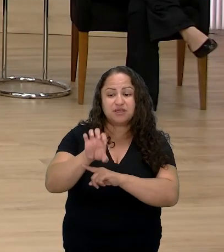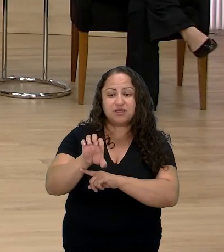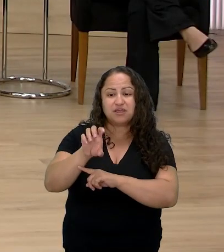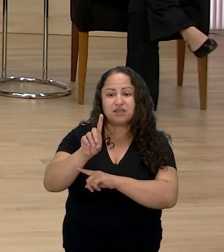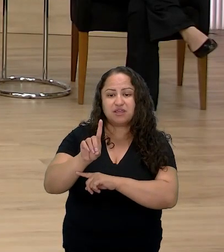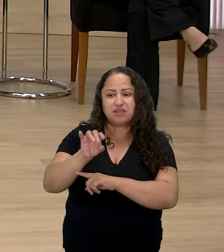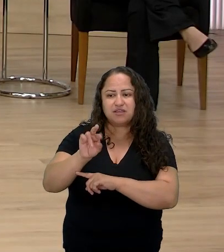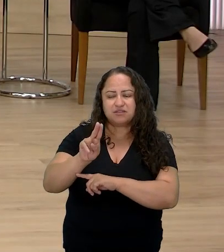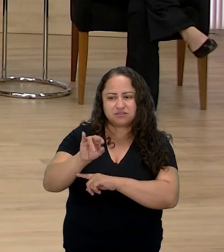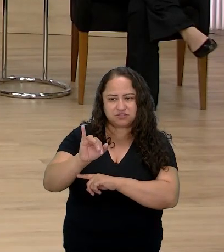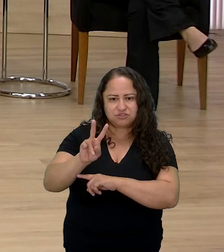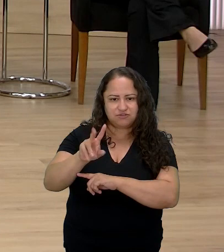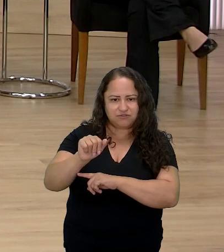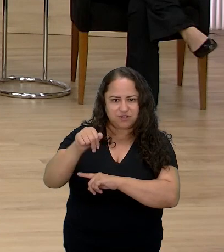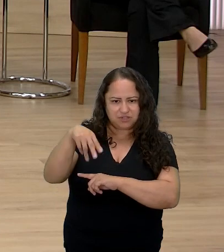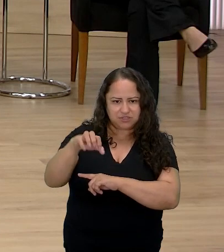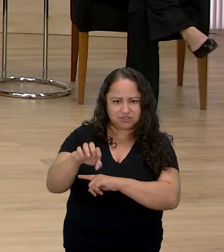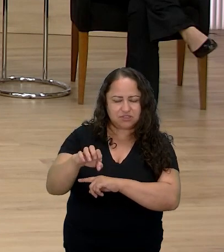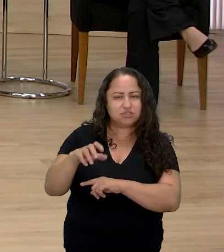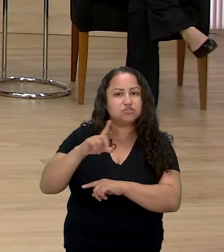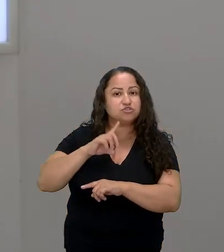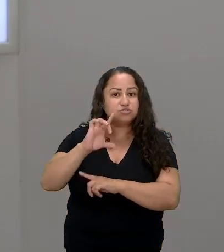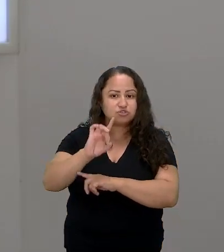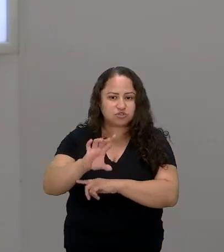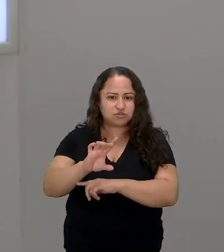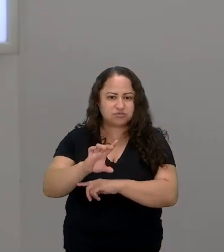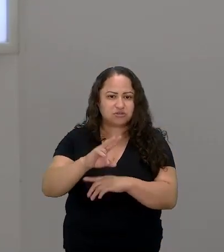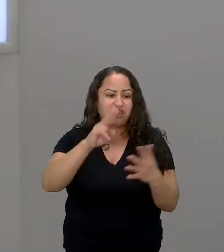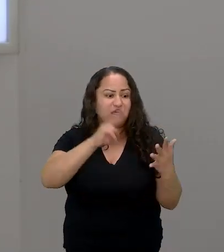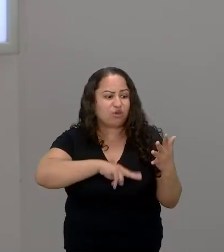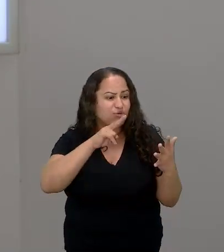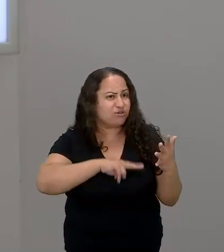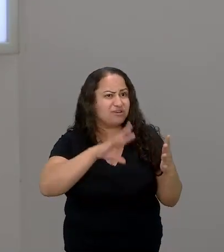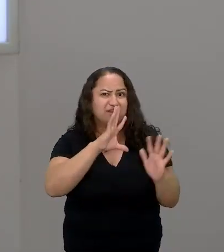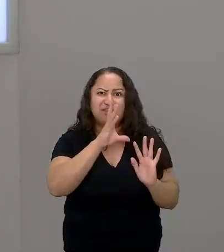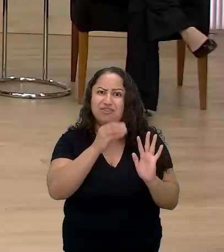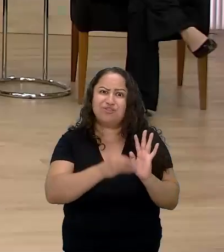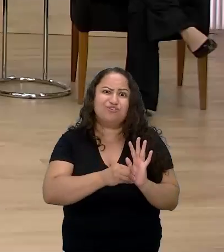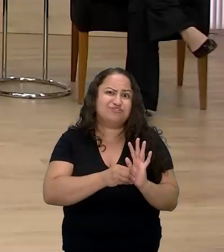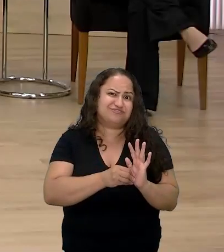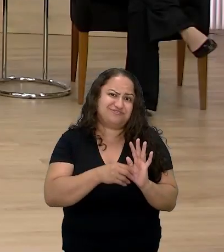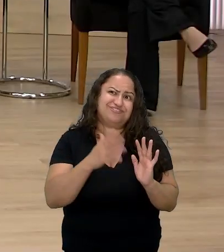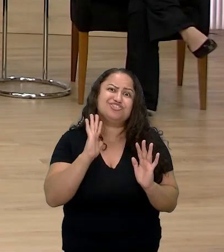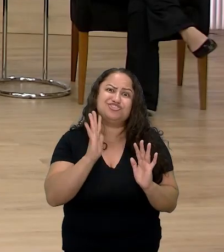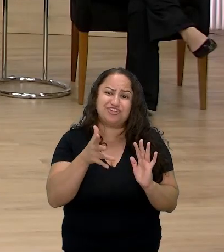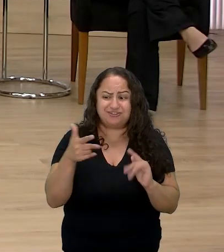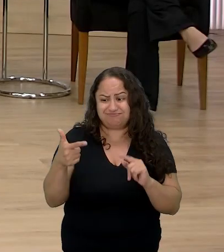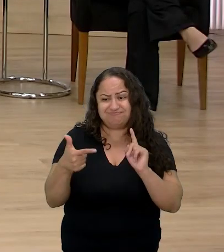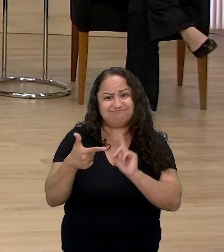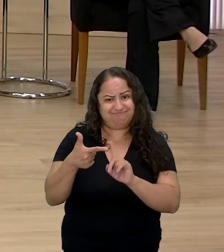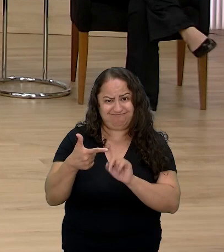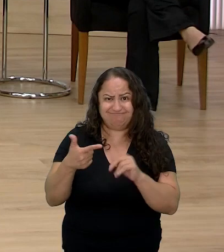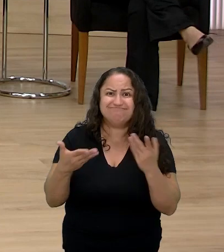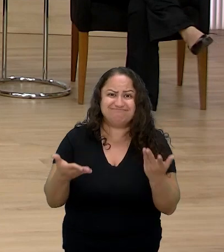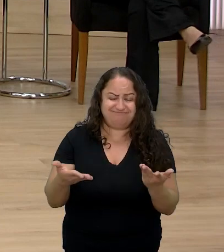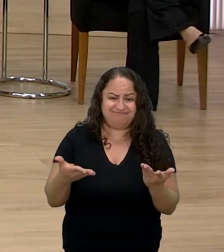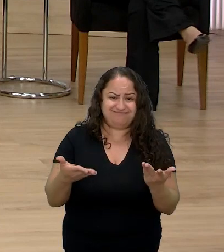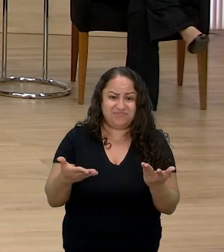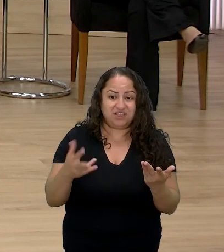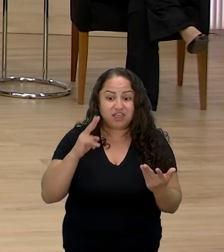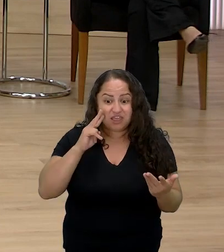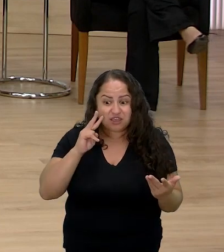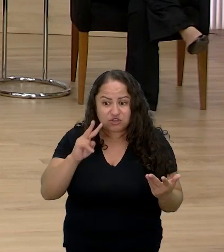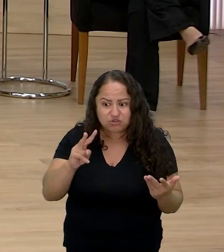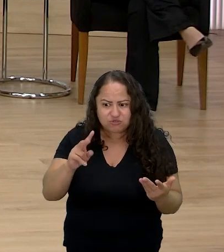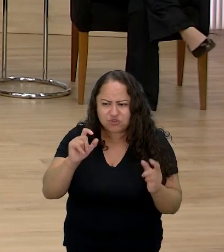só ler trechos numa segunda leitura eu acabei lendo o livro inteiro pela segunda vez e na segunda vez eu vi um trecho que